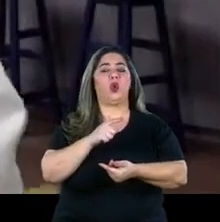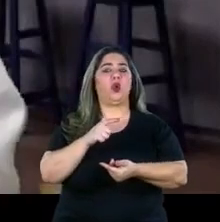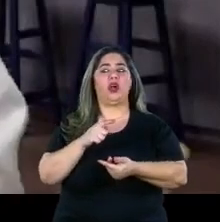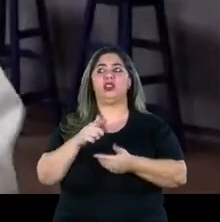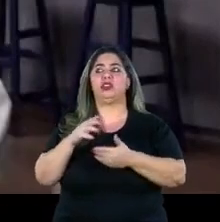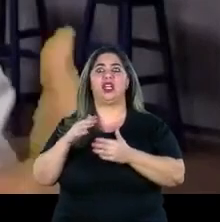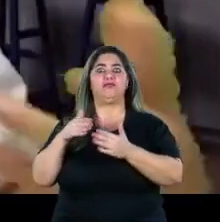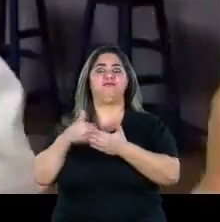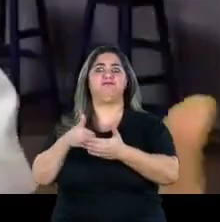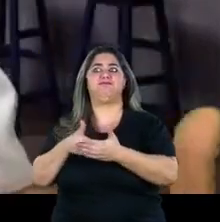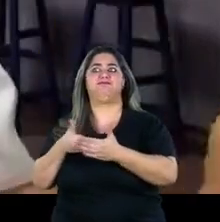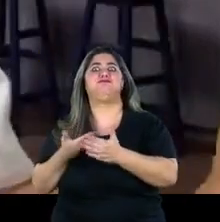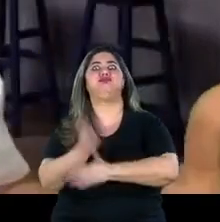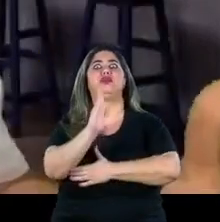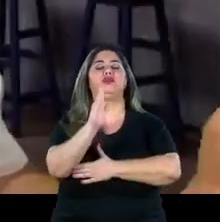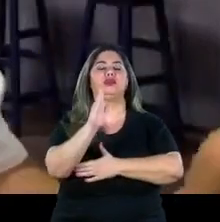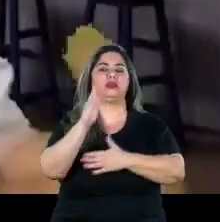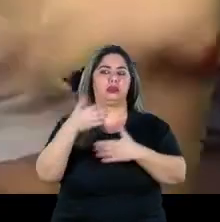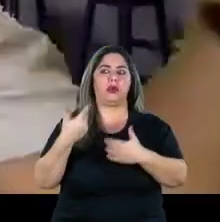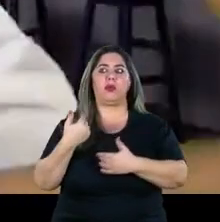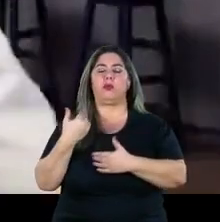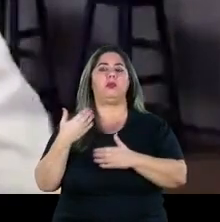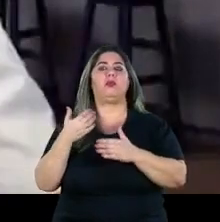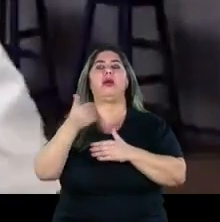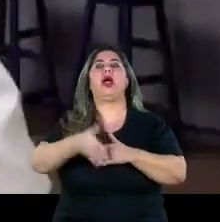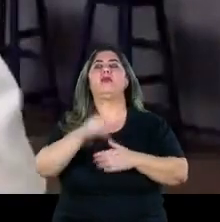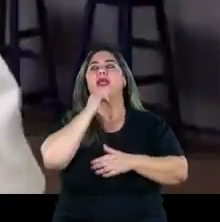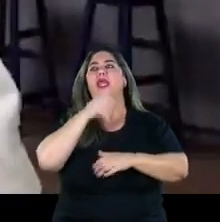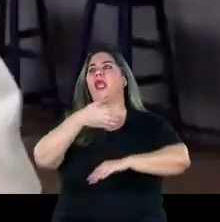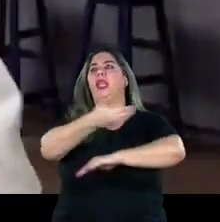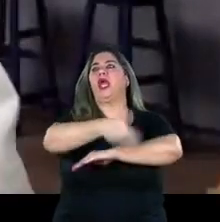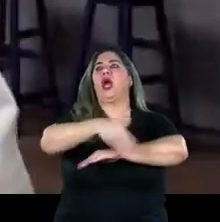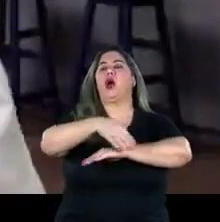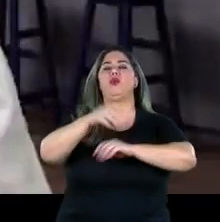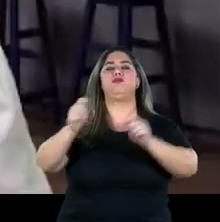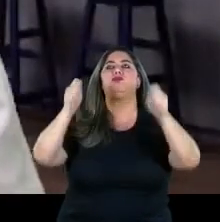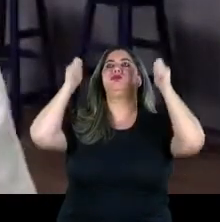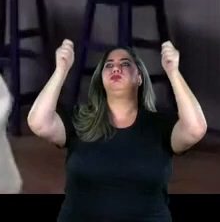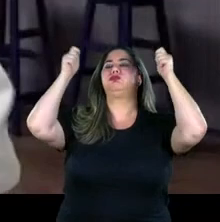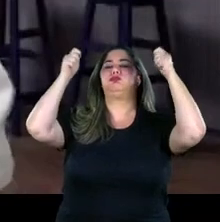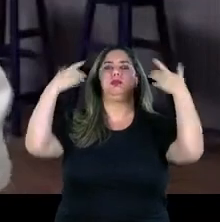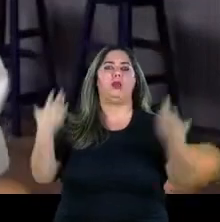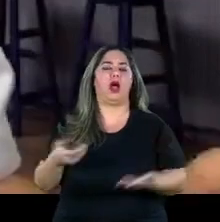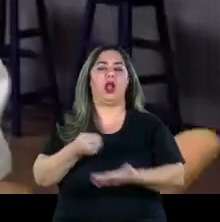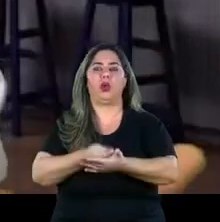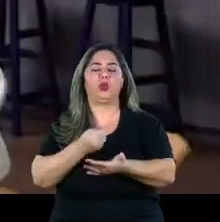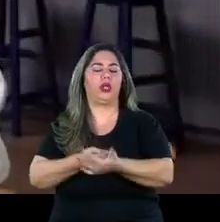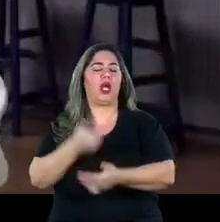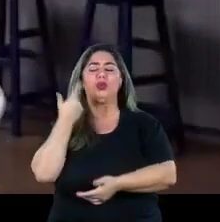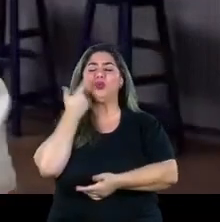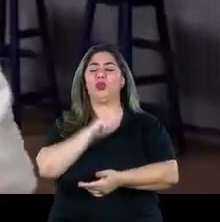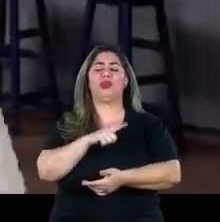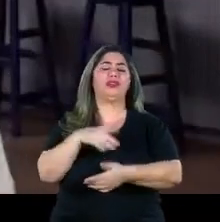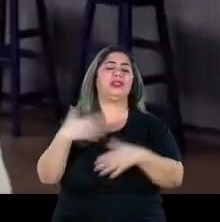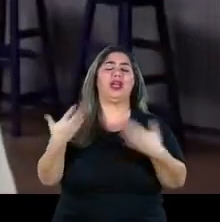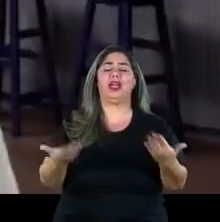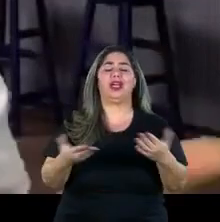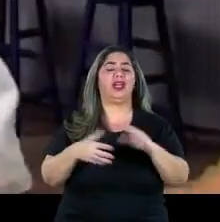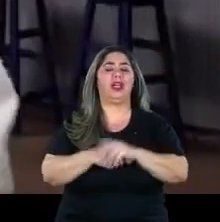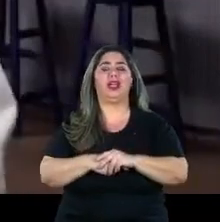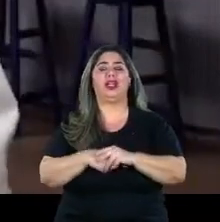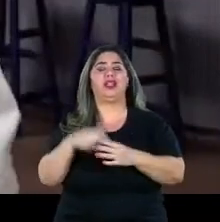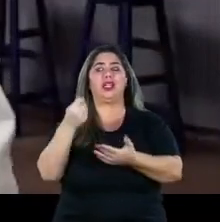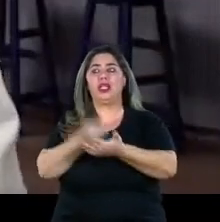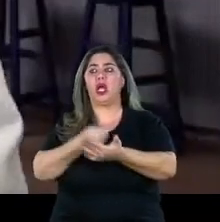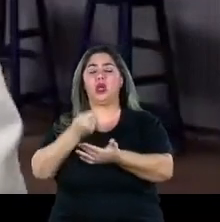pra conseguir fazer uma chamada às ruas hoje pra ir tentar fazer alguma coisa mais robusta então a gente está realmente tentando lutar